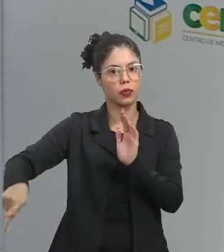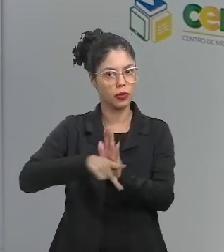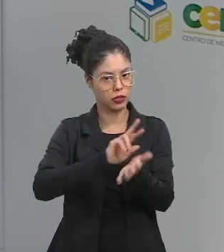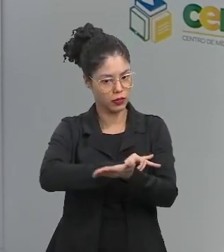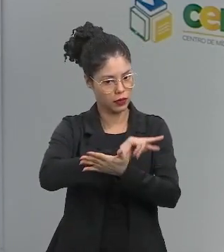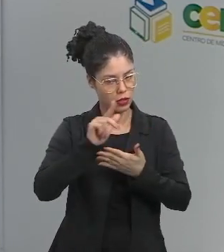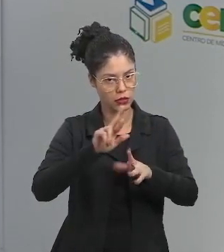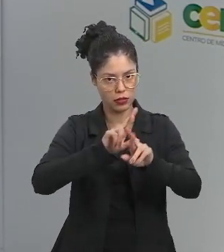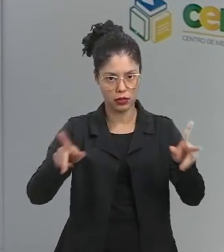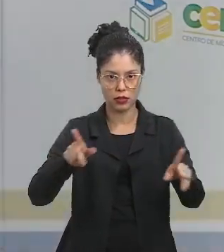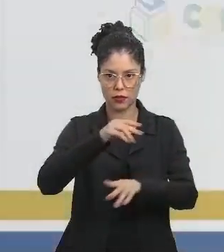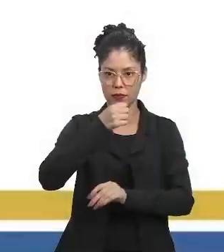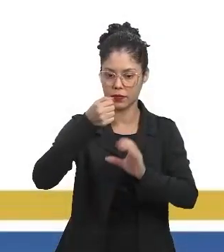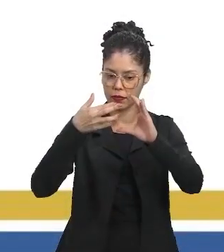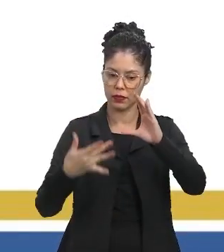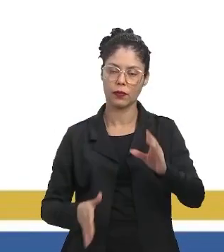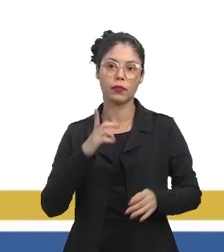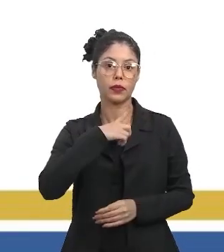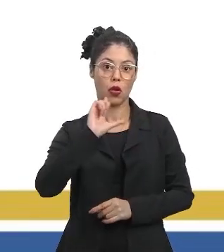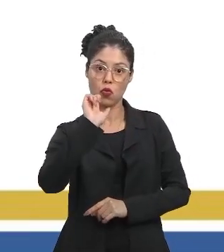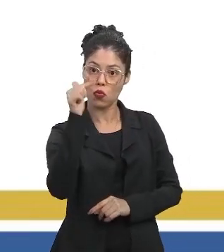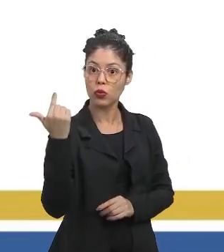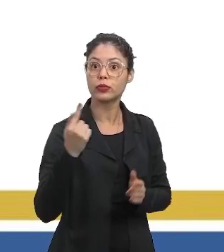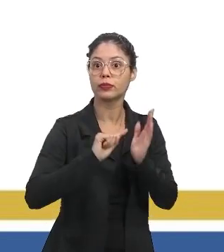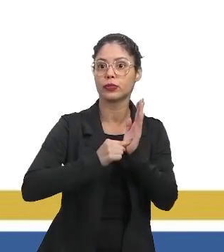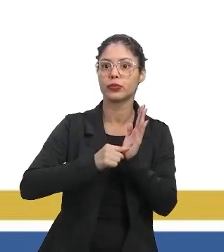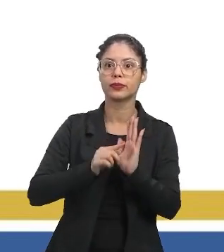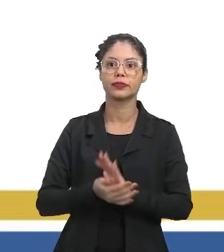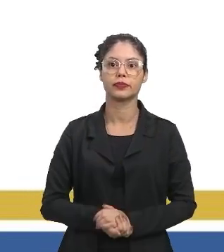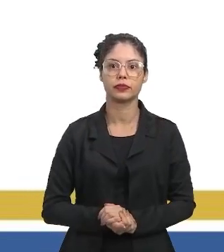espécies. Muito bem. Mas tem um outro ponto aqui.